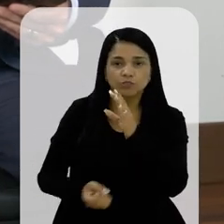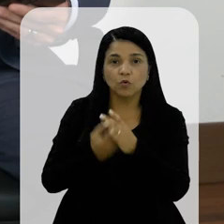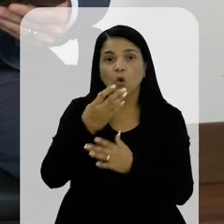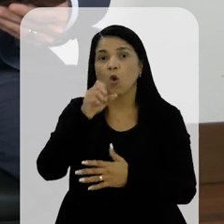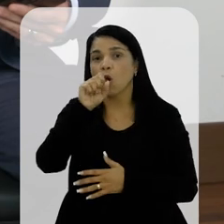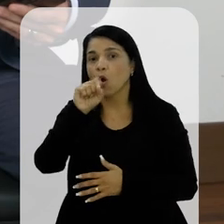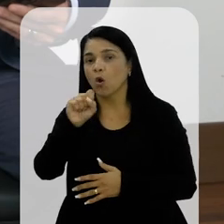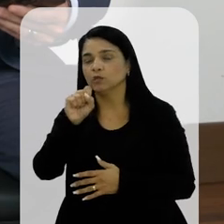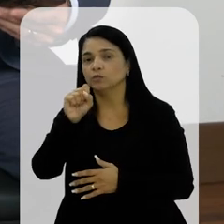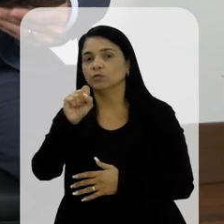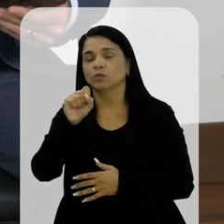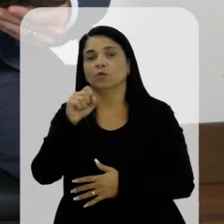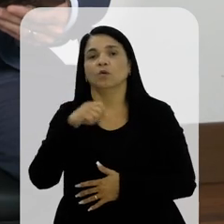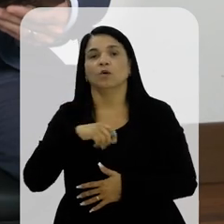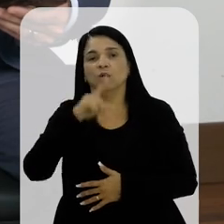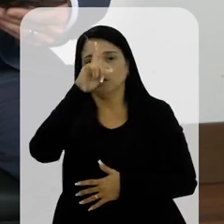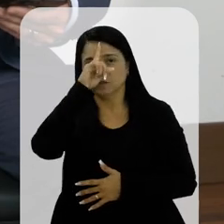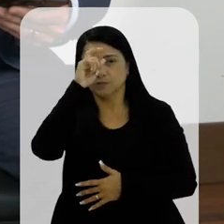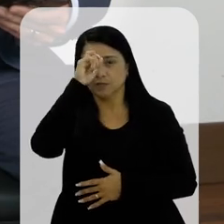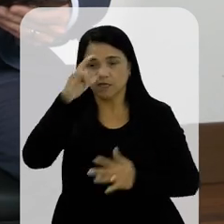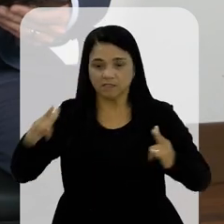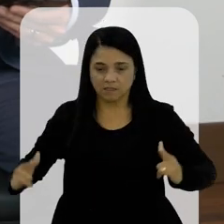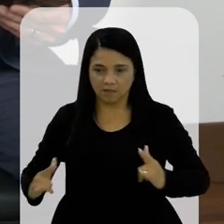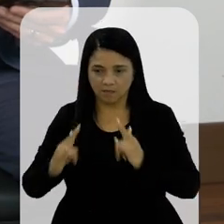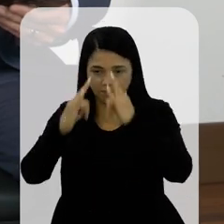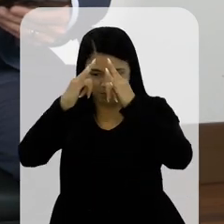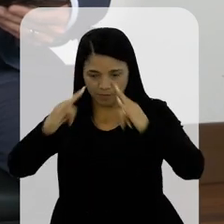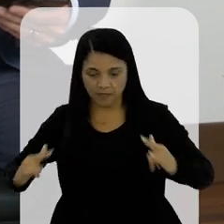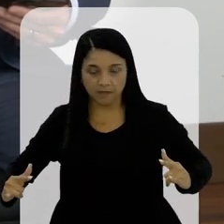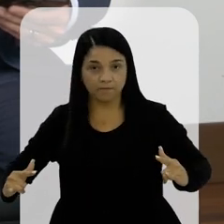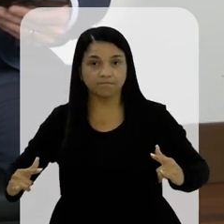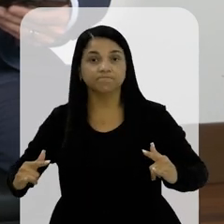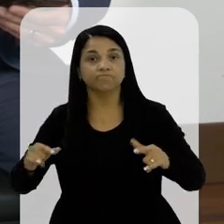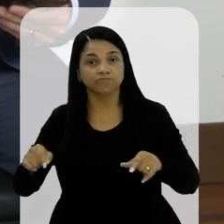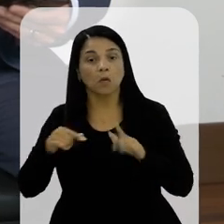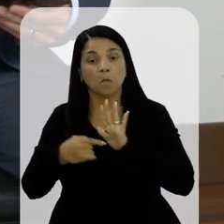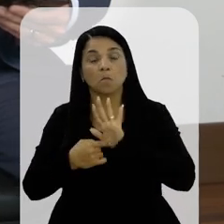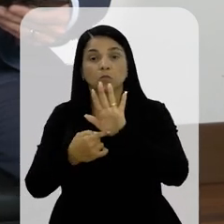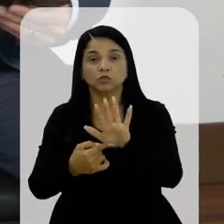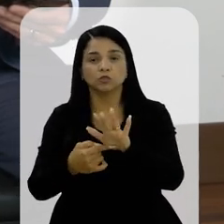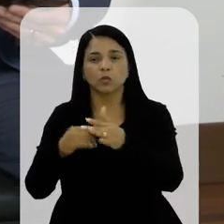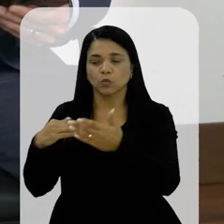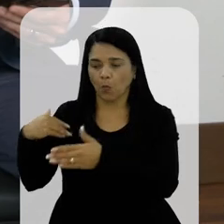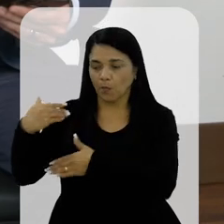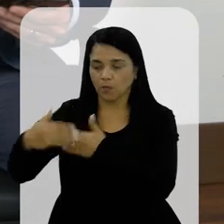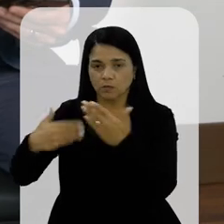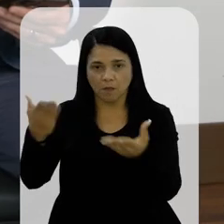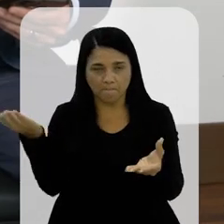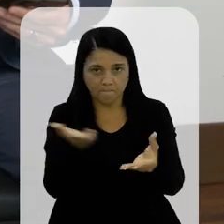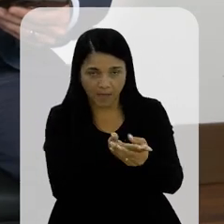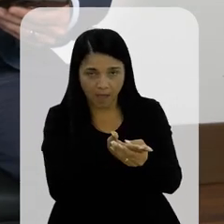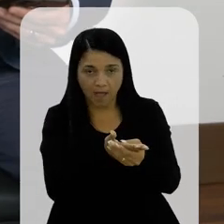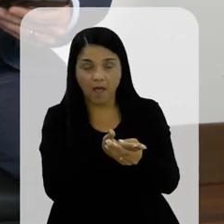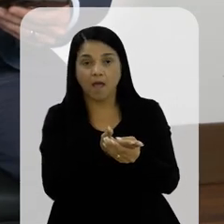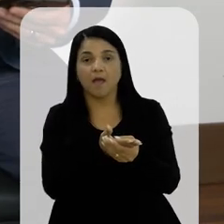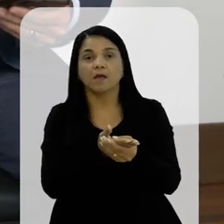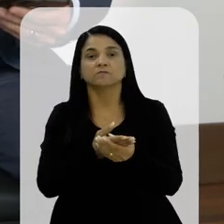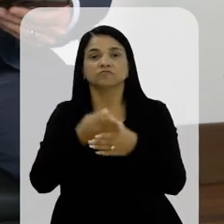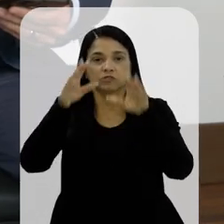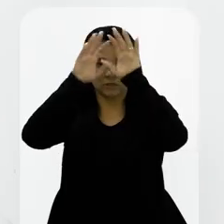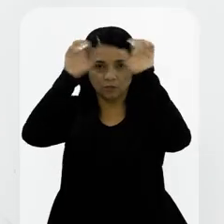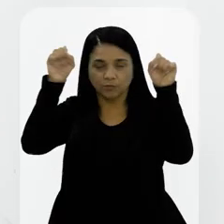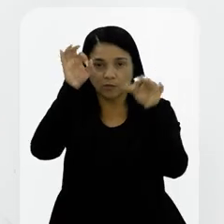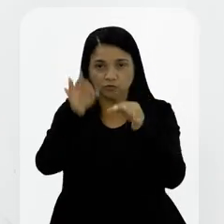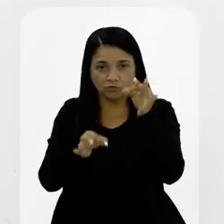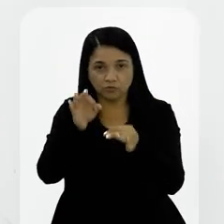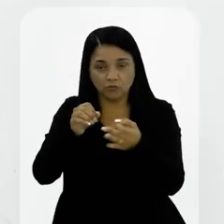criar oito hospitais de campanha. E ali teve, como ficou demonstrado pelo processo que ocorreu no Tribunal